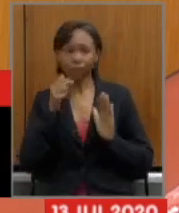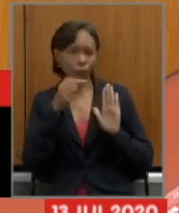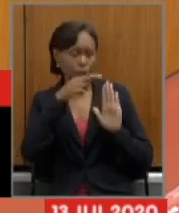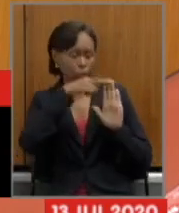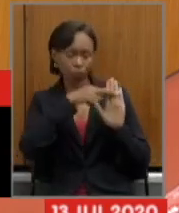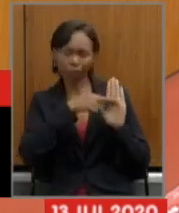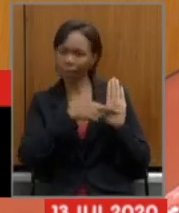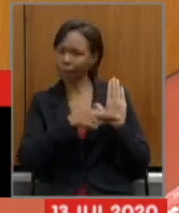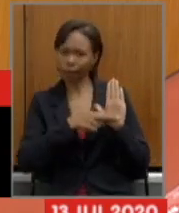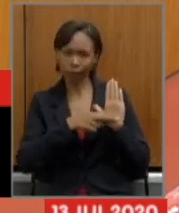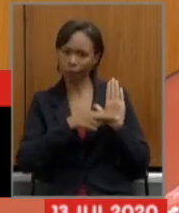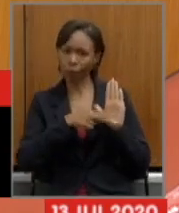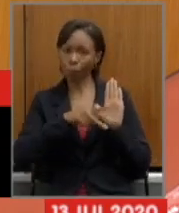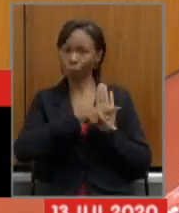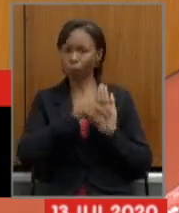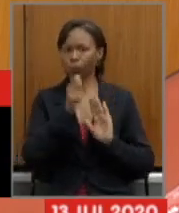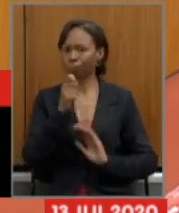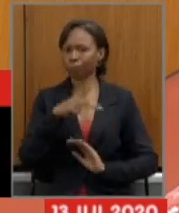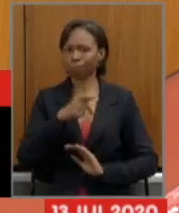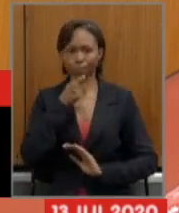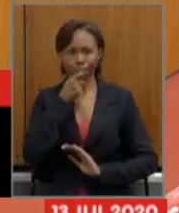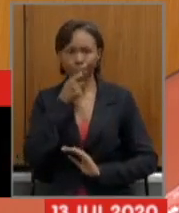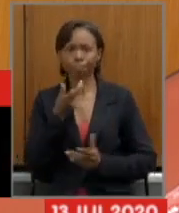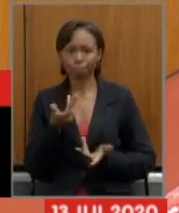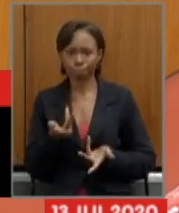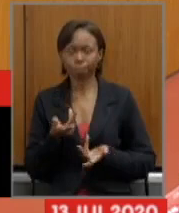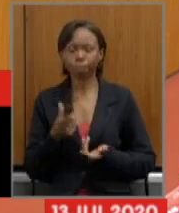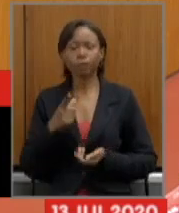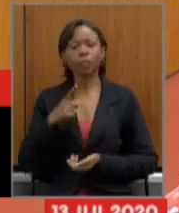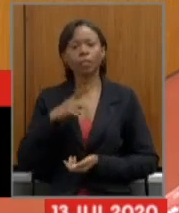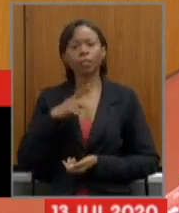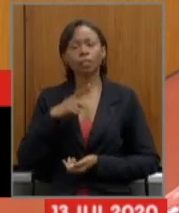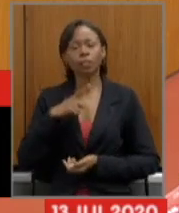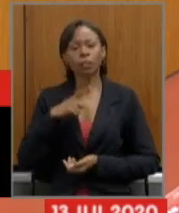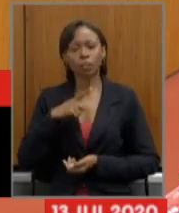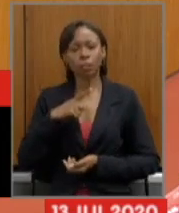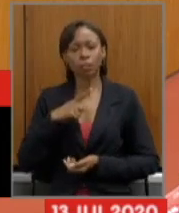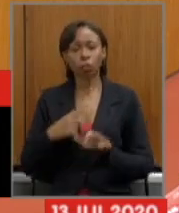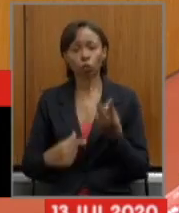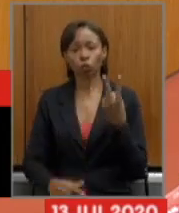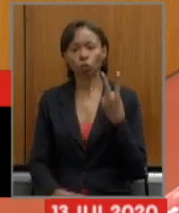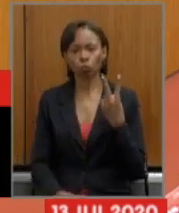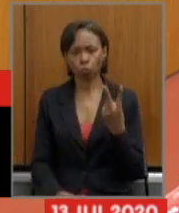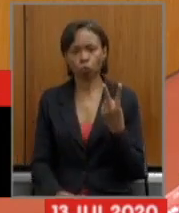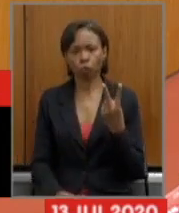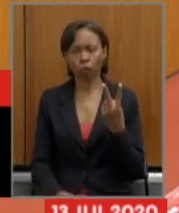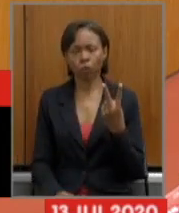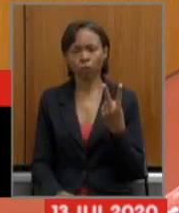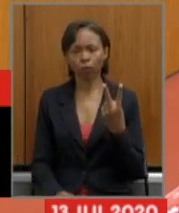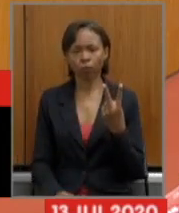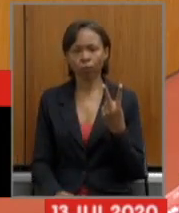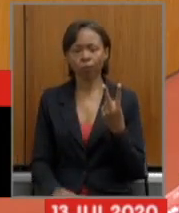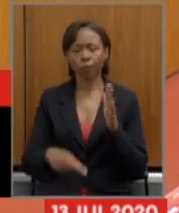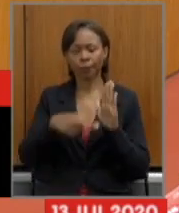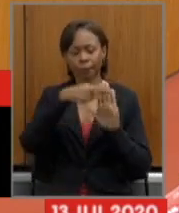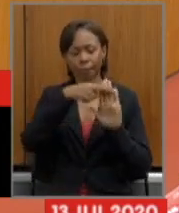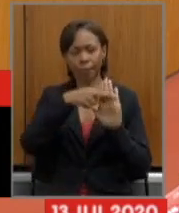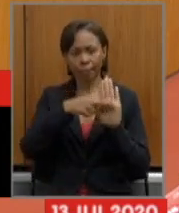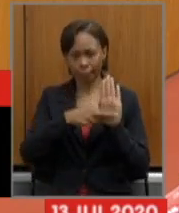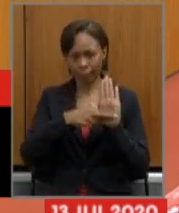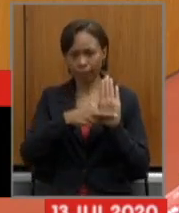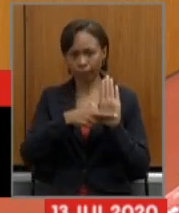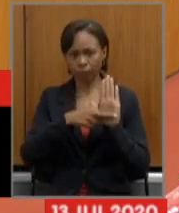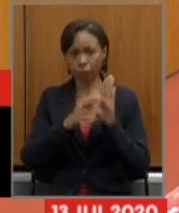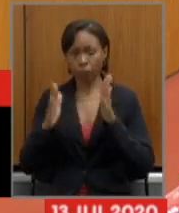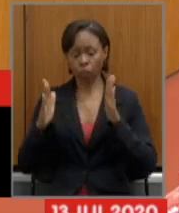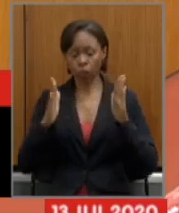nós temos aí duas opções de regras de transição e